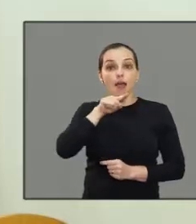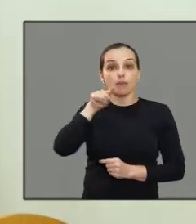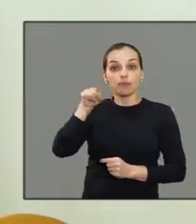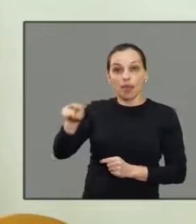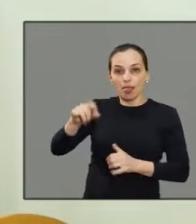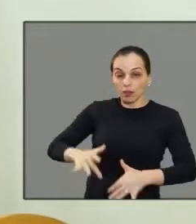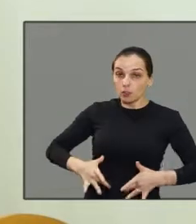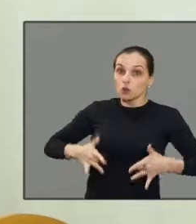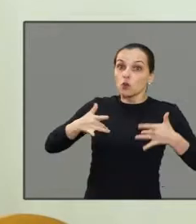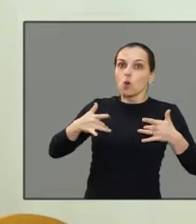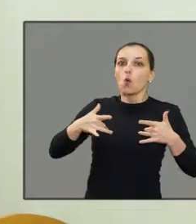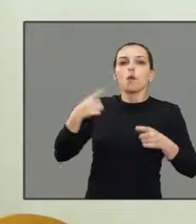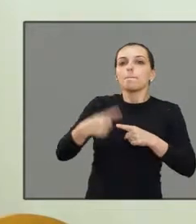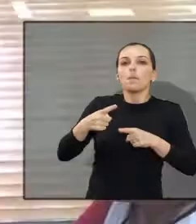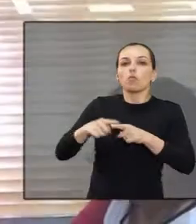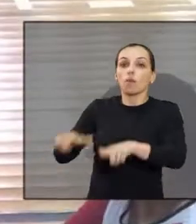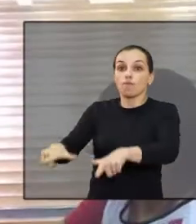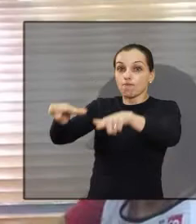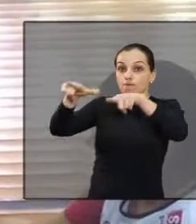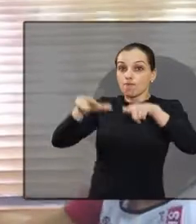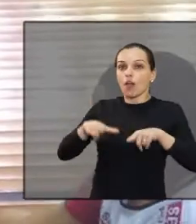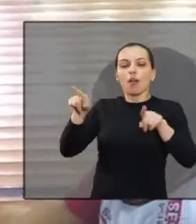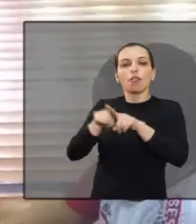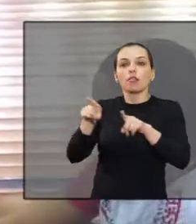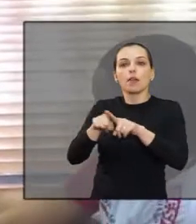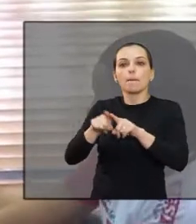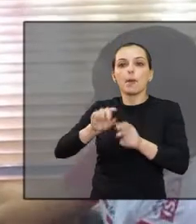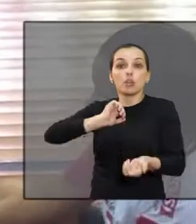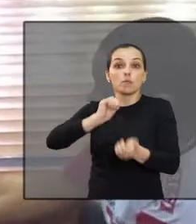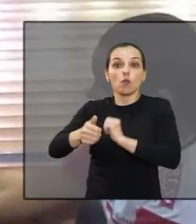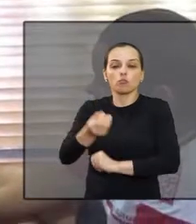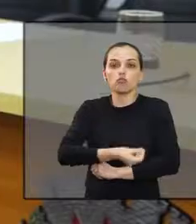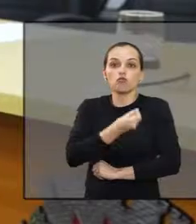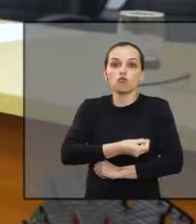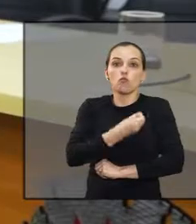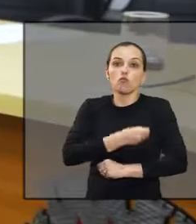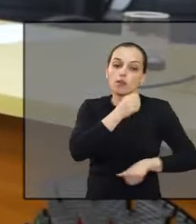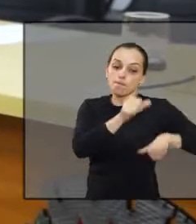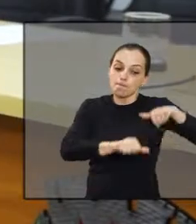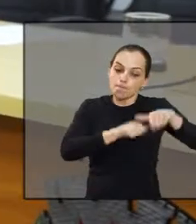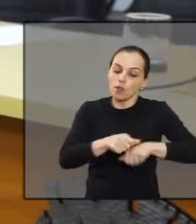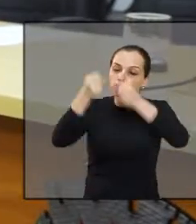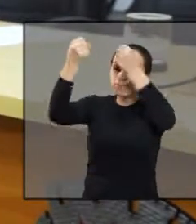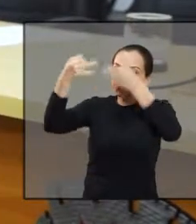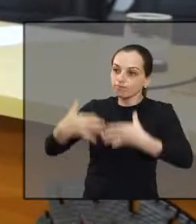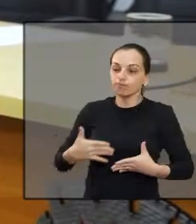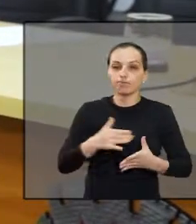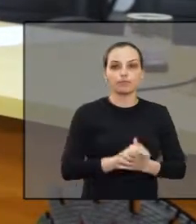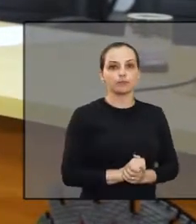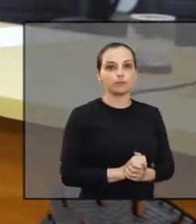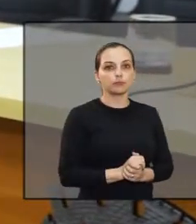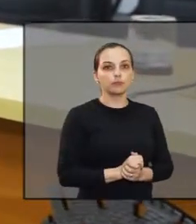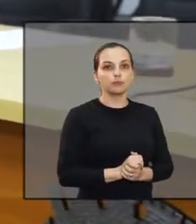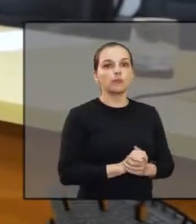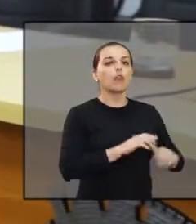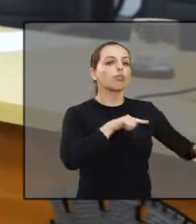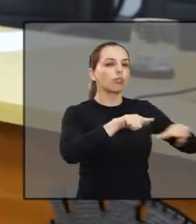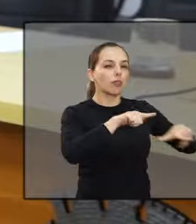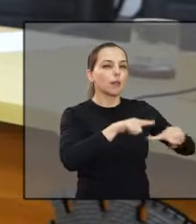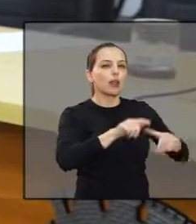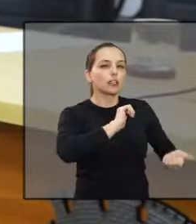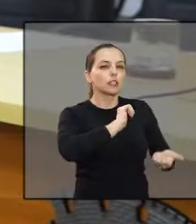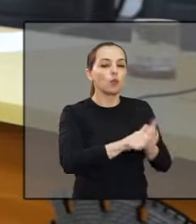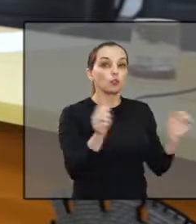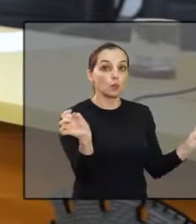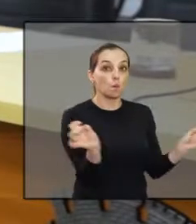ressaltou o papel transformador do esporte. É um sentimento de dever cumprido, mas ainda tem muito a ser